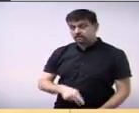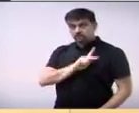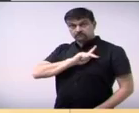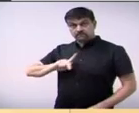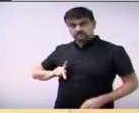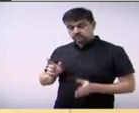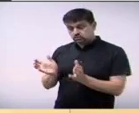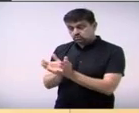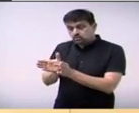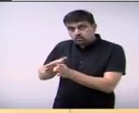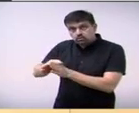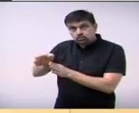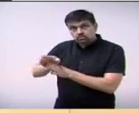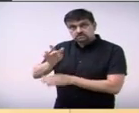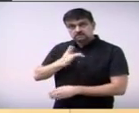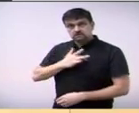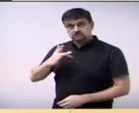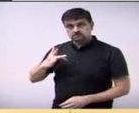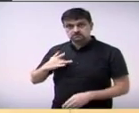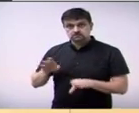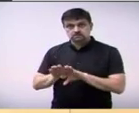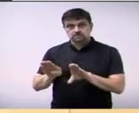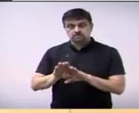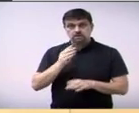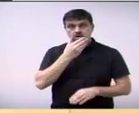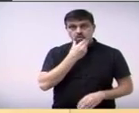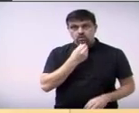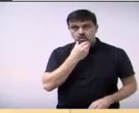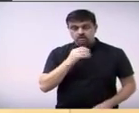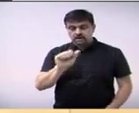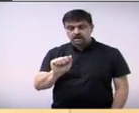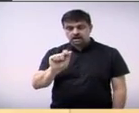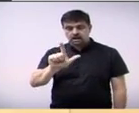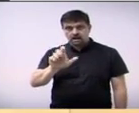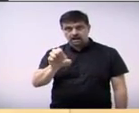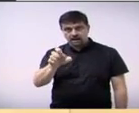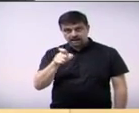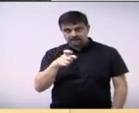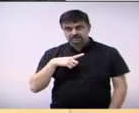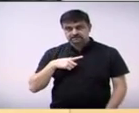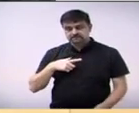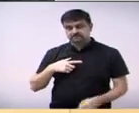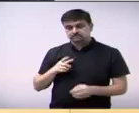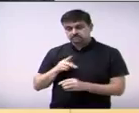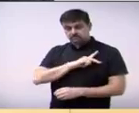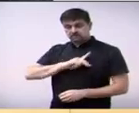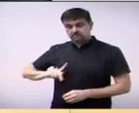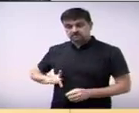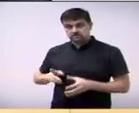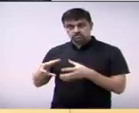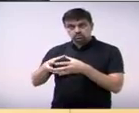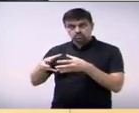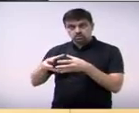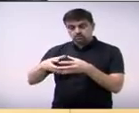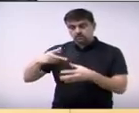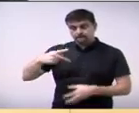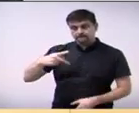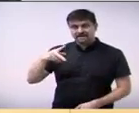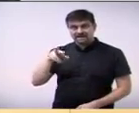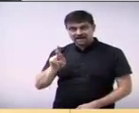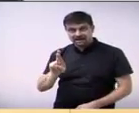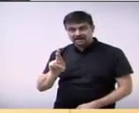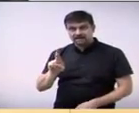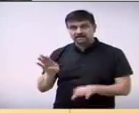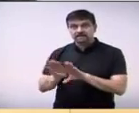Gostaria de cumprimentar e agradecer a presença do senhor Alex Lopes, presidente do PR. Gostaria de cumprimentar e agradecer a presença do senhor Cícero,